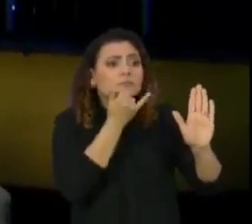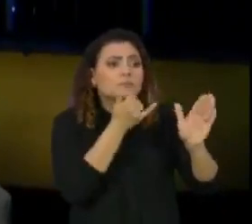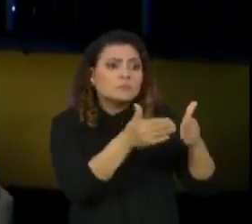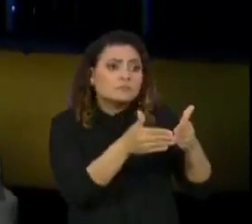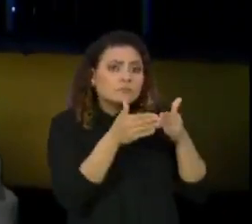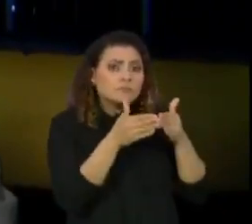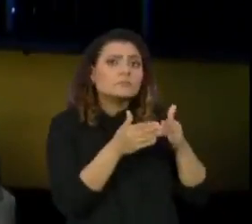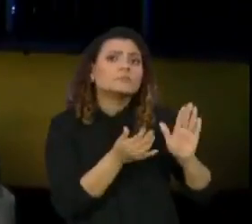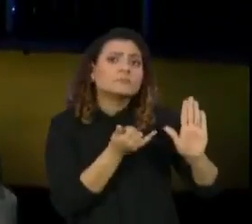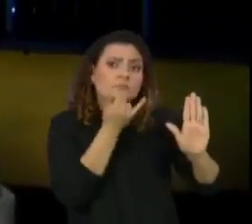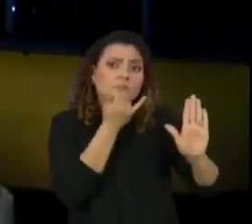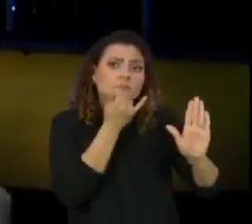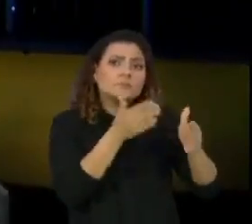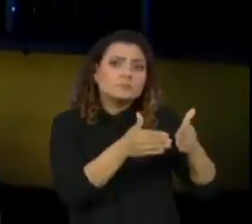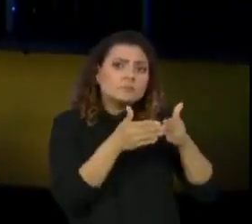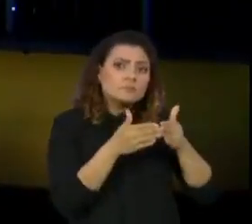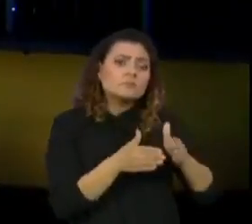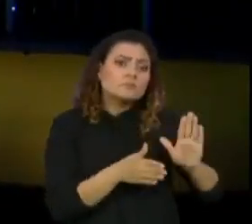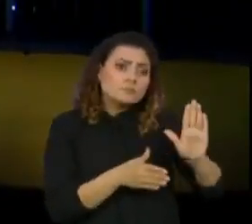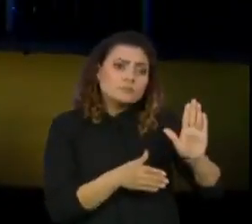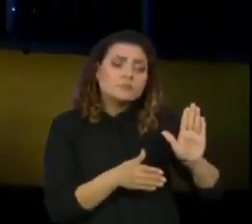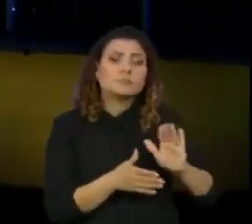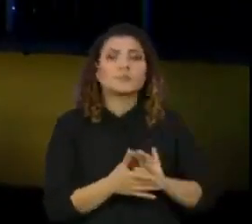licencinha para o senhor. O sério, o responsável.